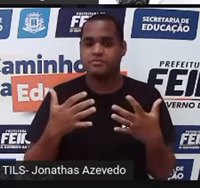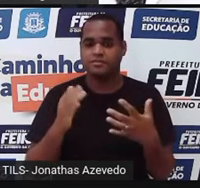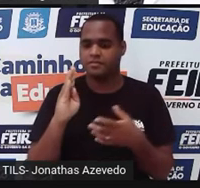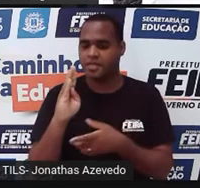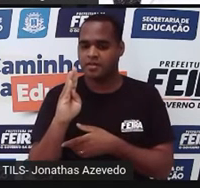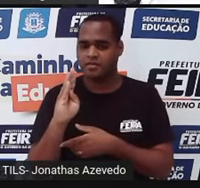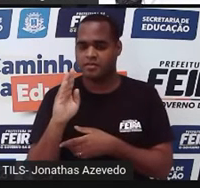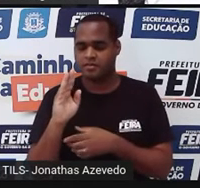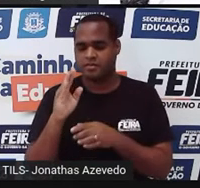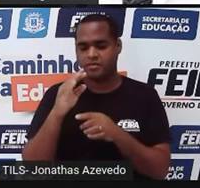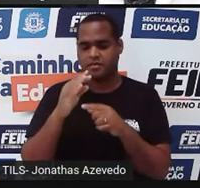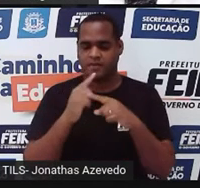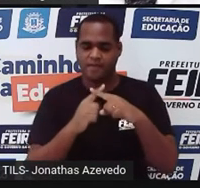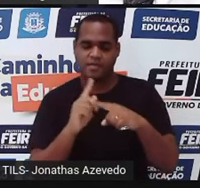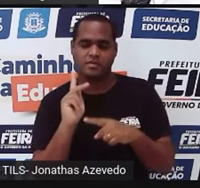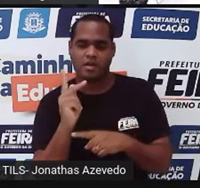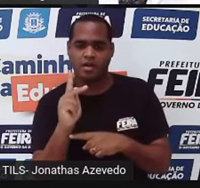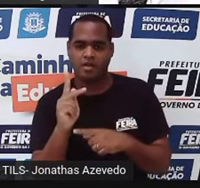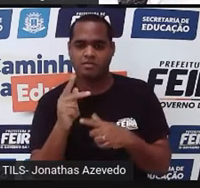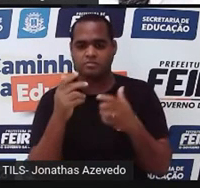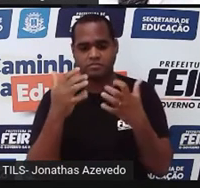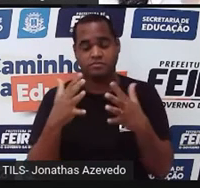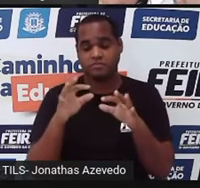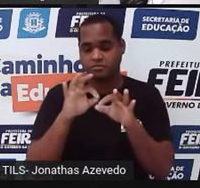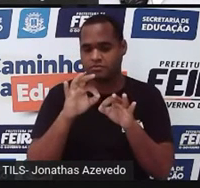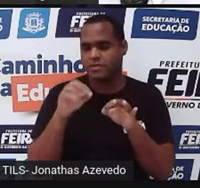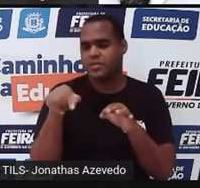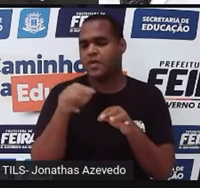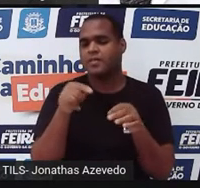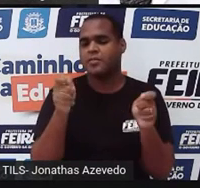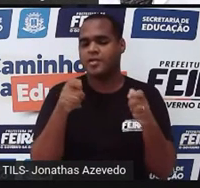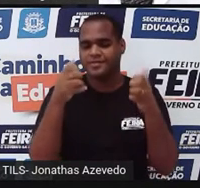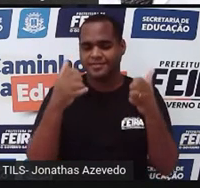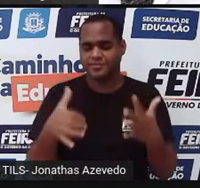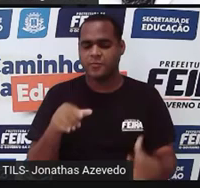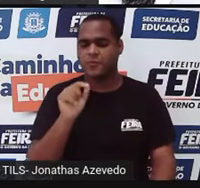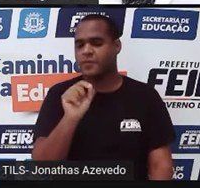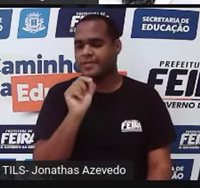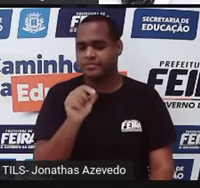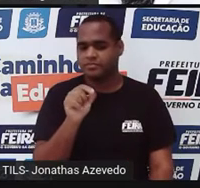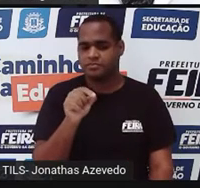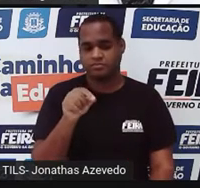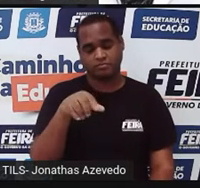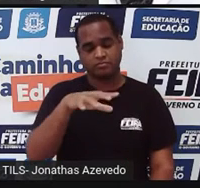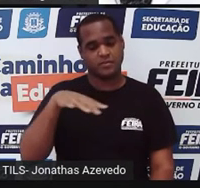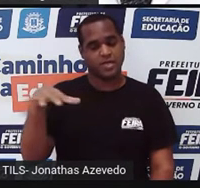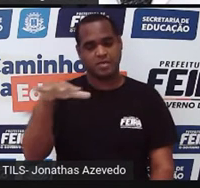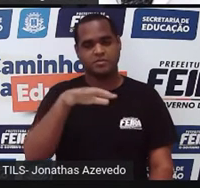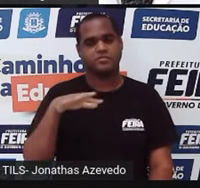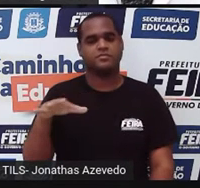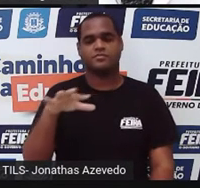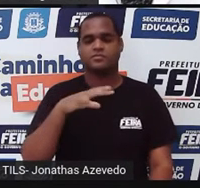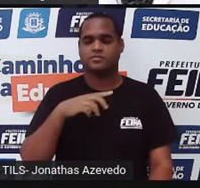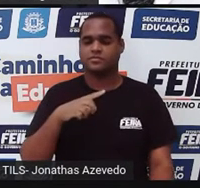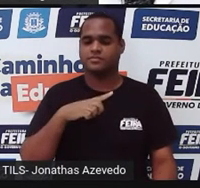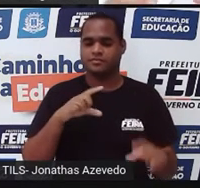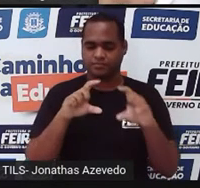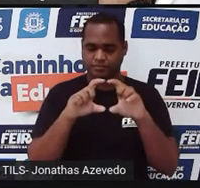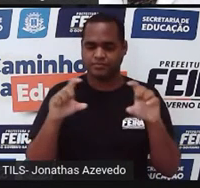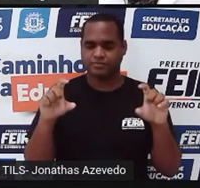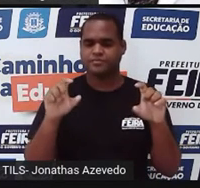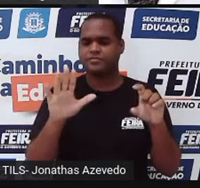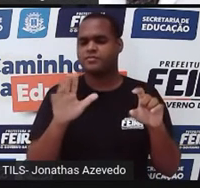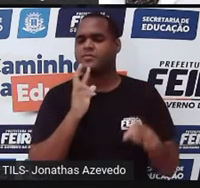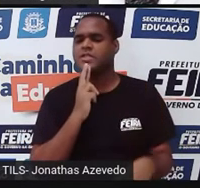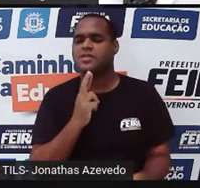vezes H, comprimento vezes altura. A gente já sabe que isso é a área do retângulo. Só que o resultado